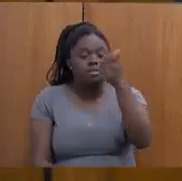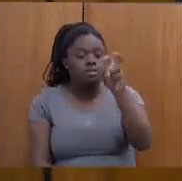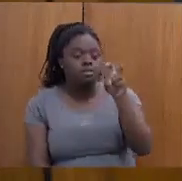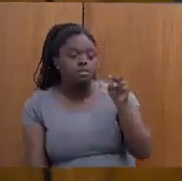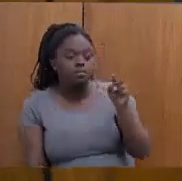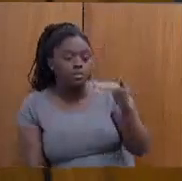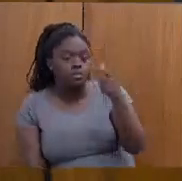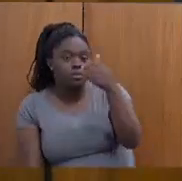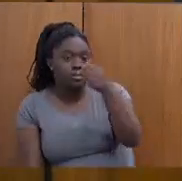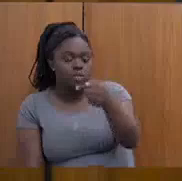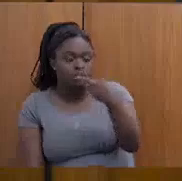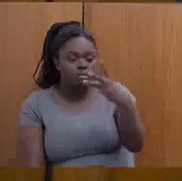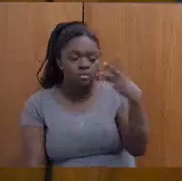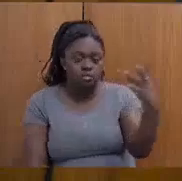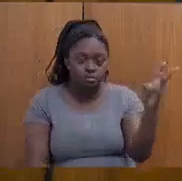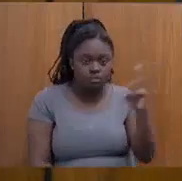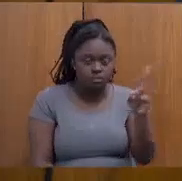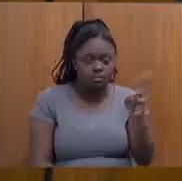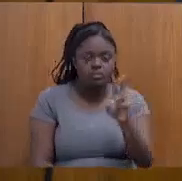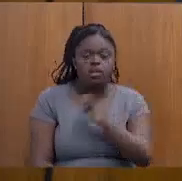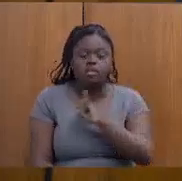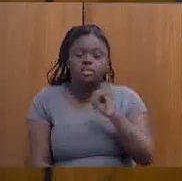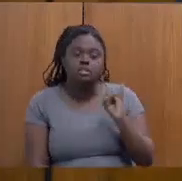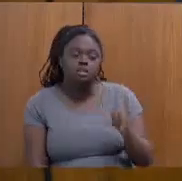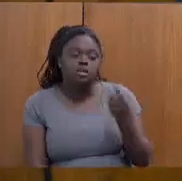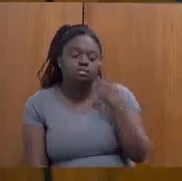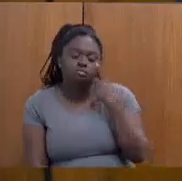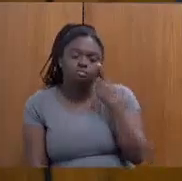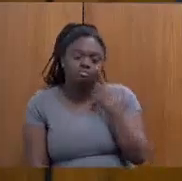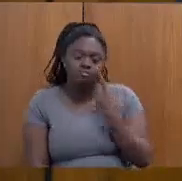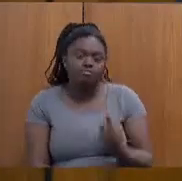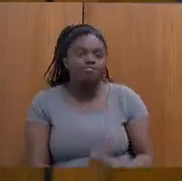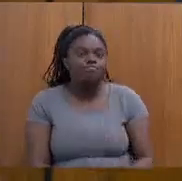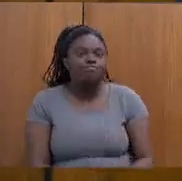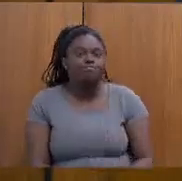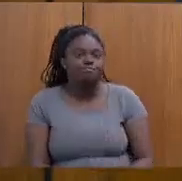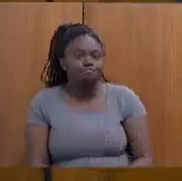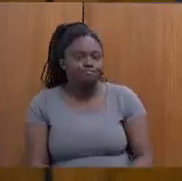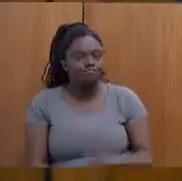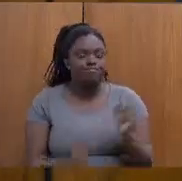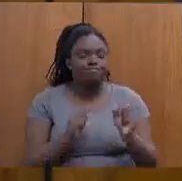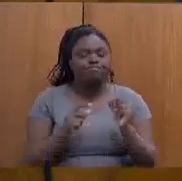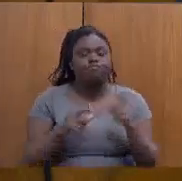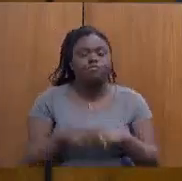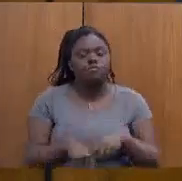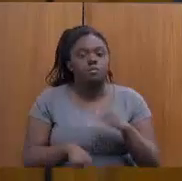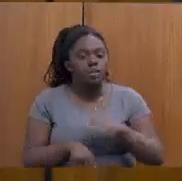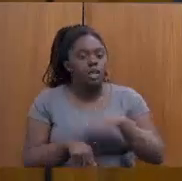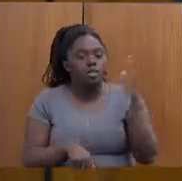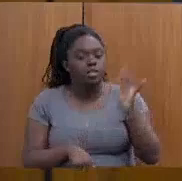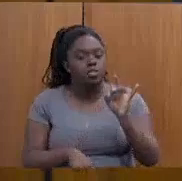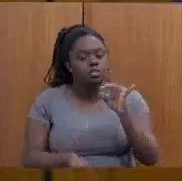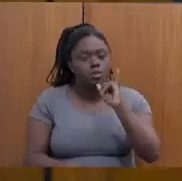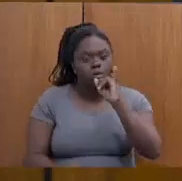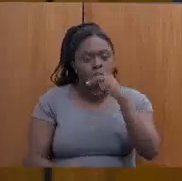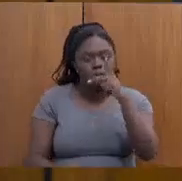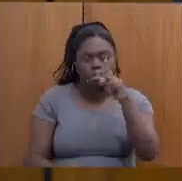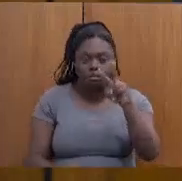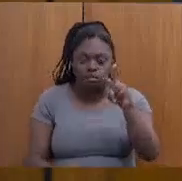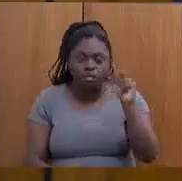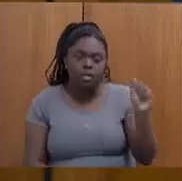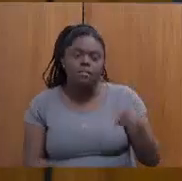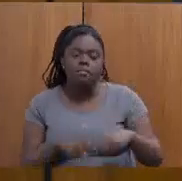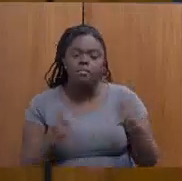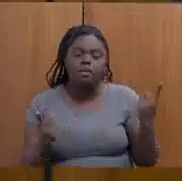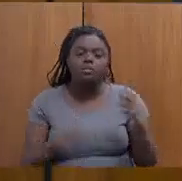Se nós formos nas renúncias consolidadas, que são mais, não só apenas a questão do IPVA, mas tudo o o